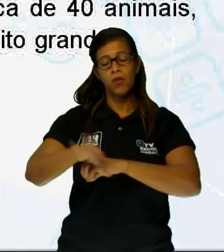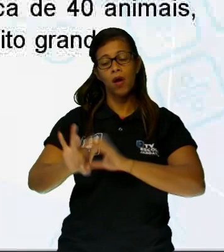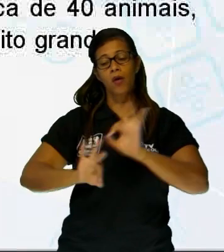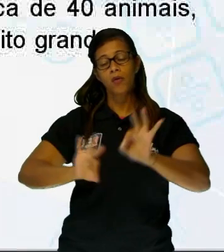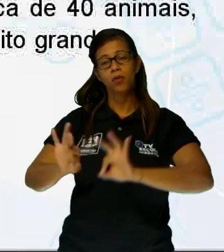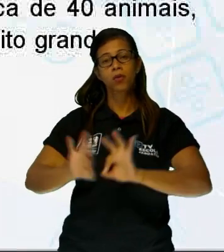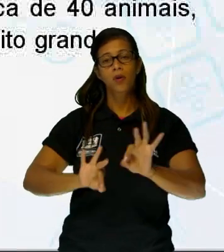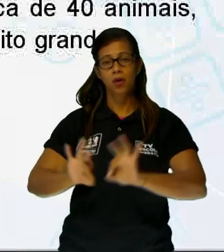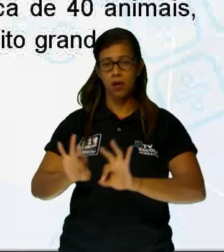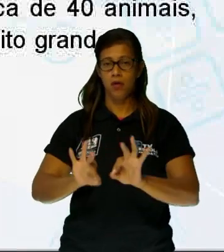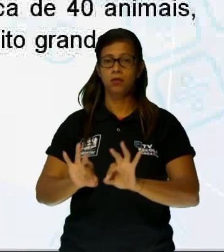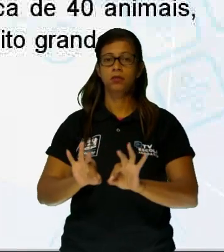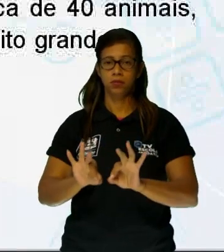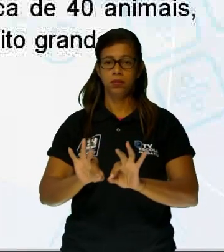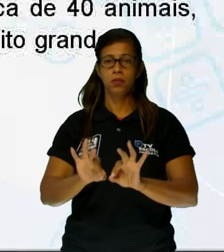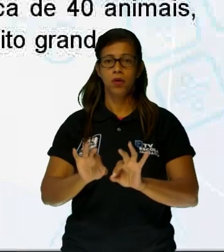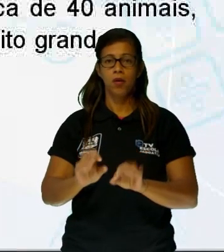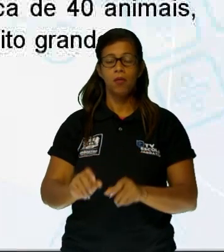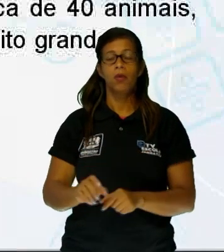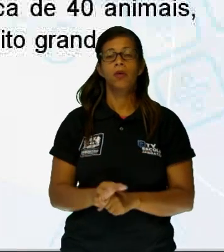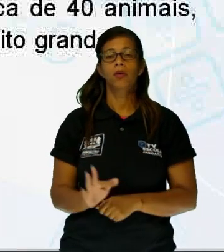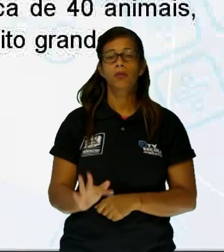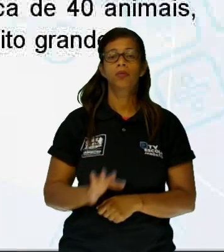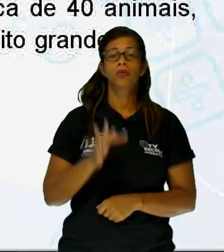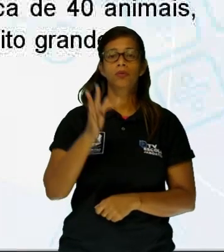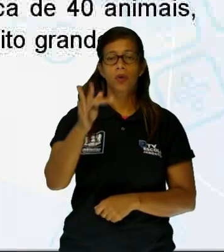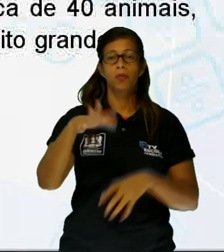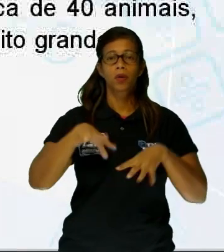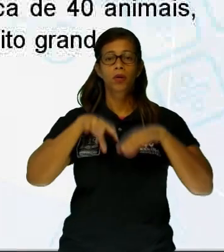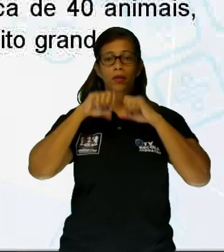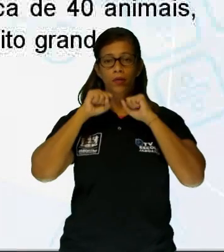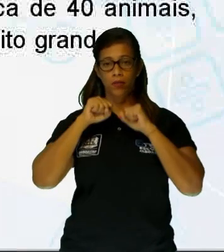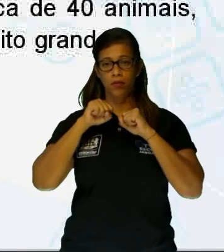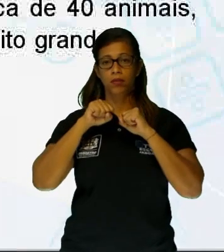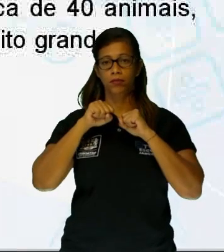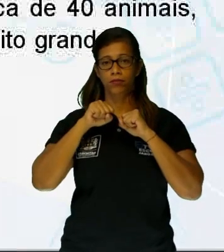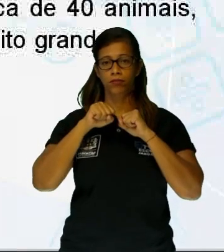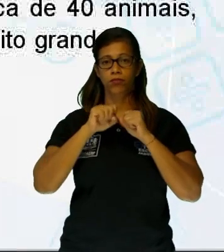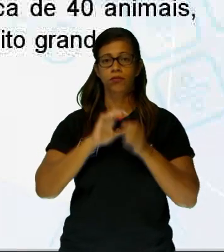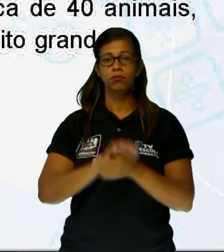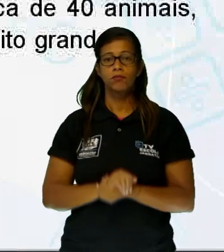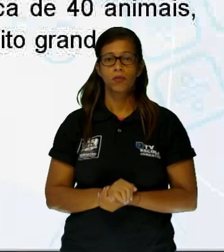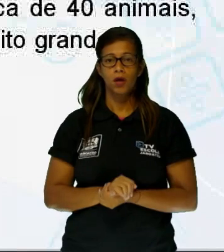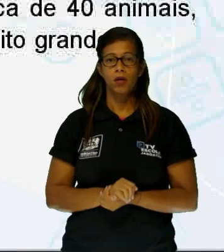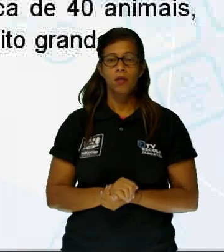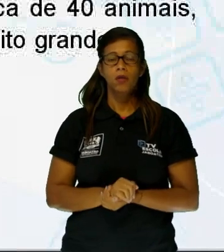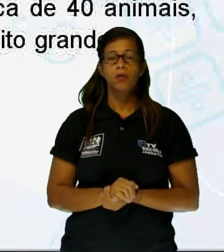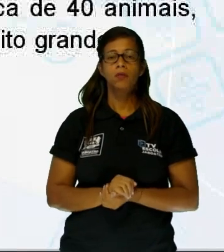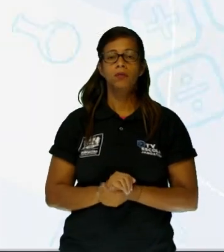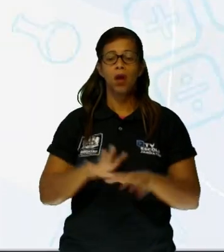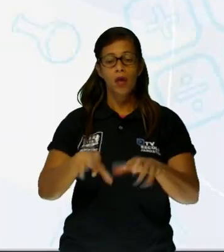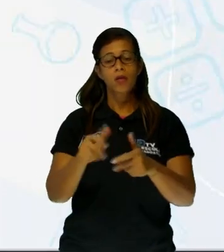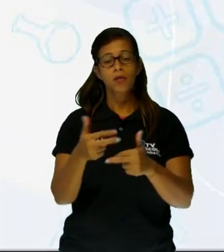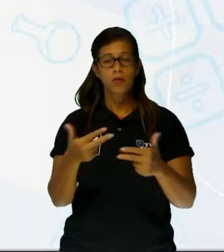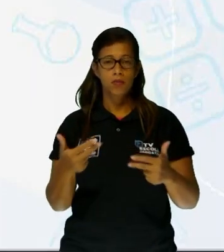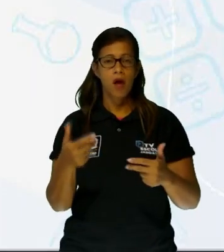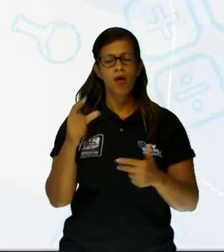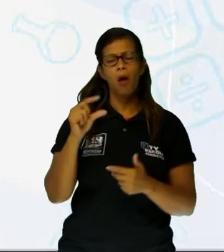futura adoção. Muitos desses animais abandonados, à sorte, ainda são filhotes e a vida deles é em média de 2 anos.